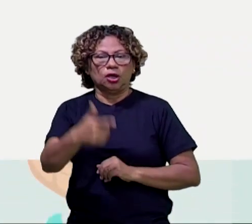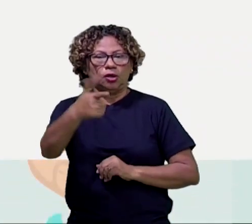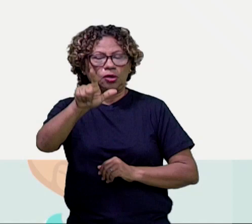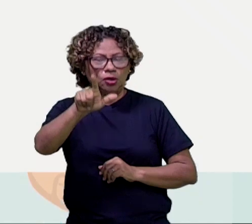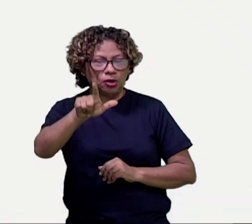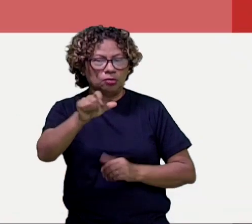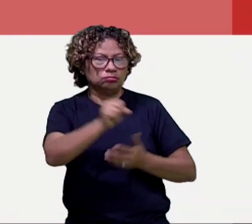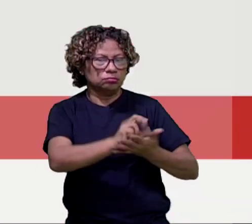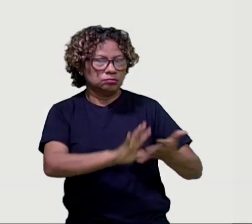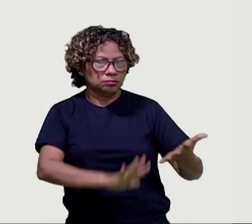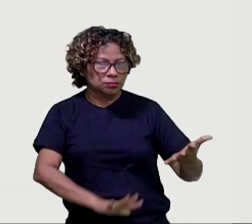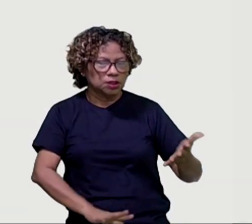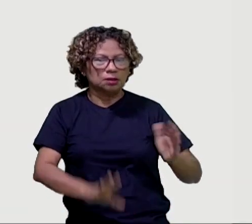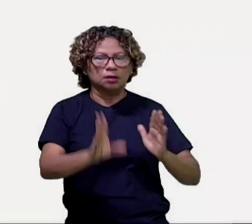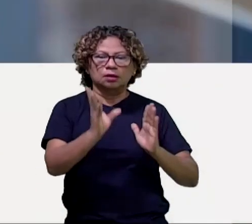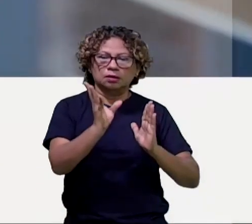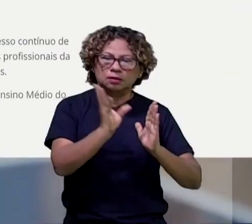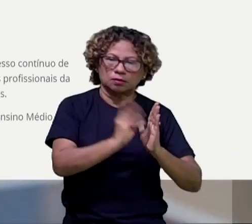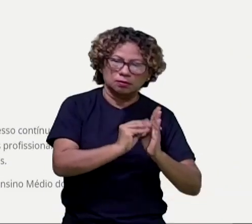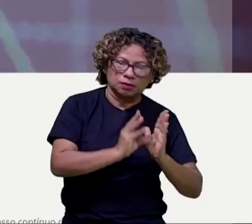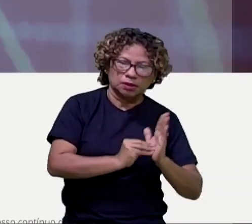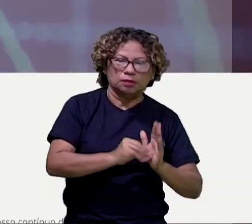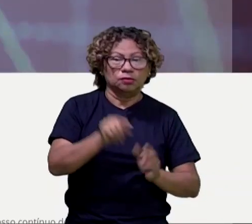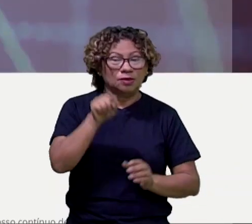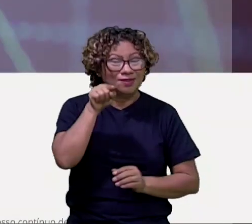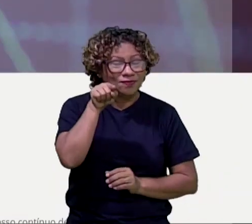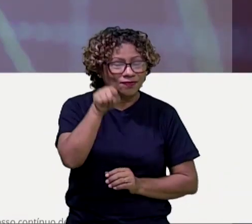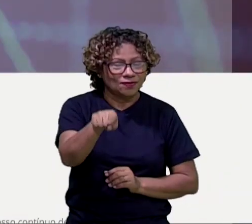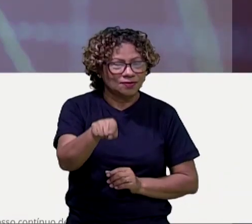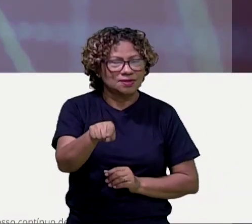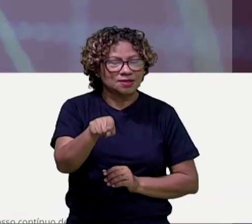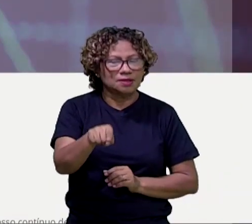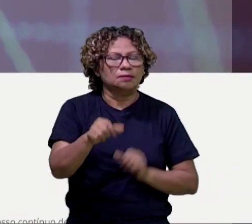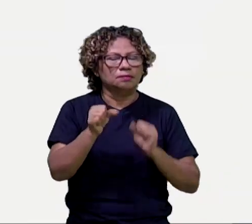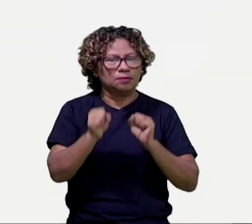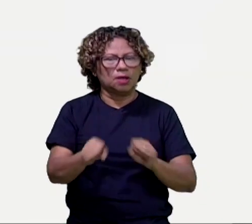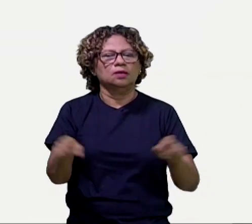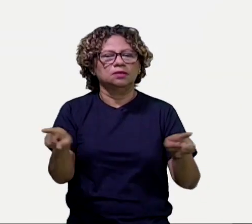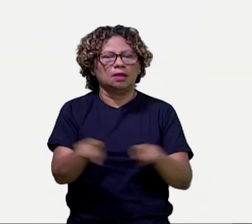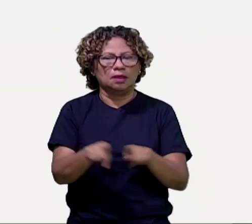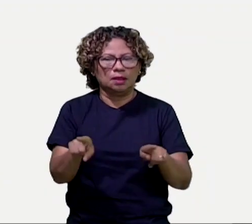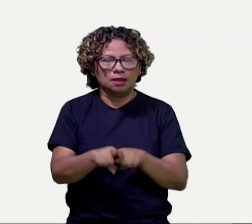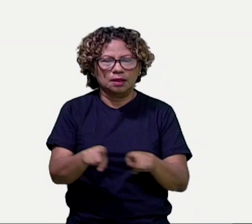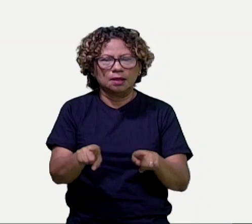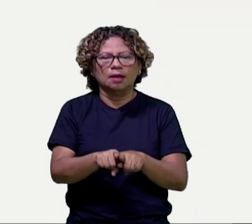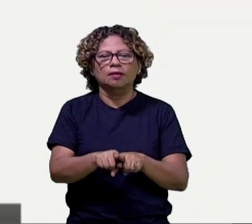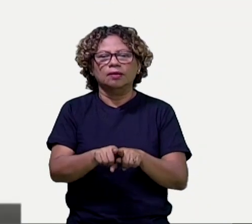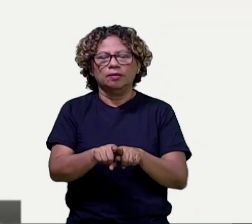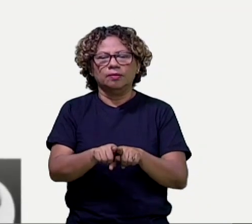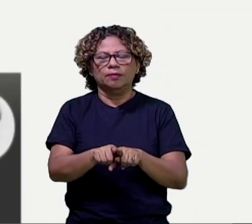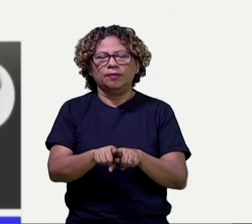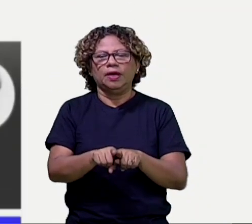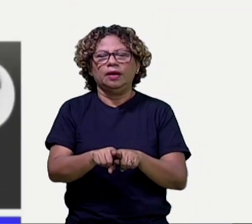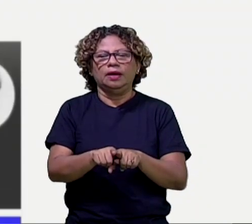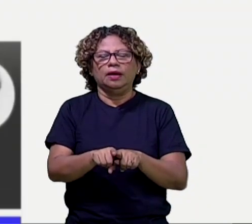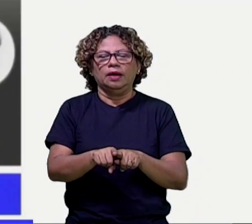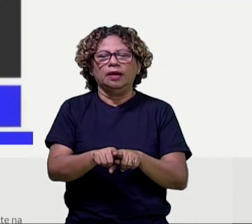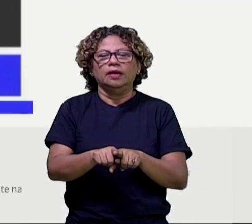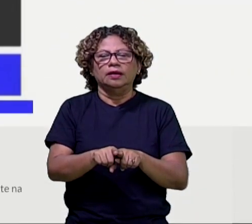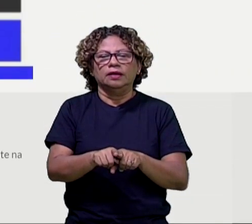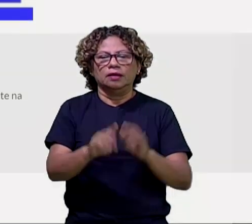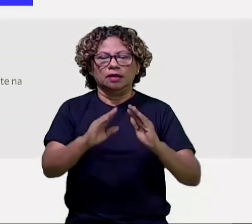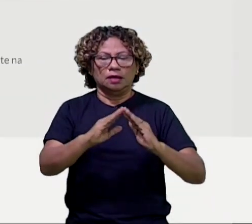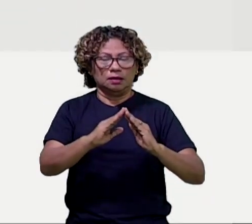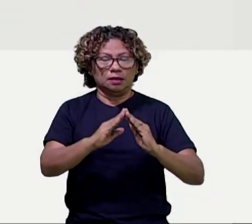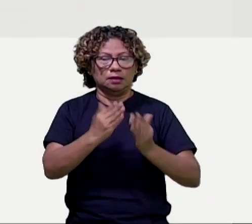atividades e conteúdos complementares que vocês também podem estar utilizando, inclusive aí os alunos do colégio militar, não é?